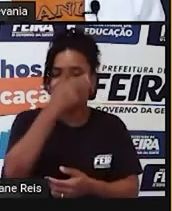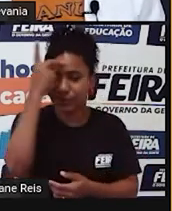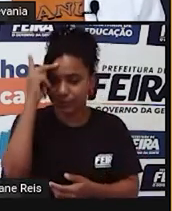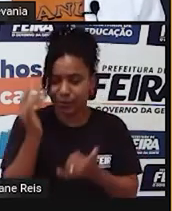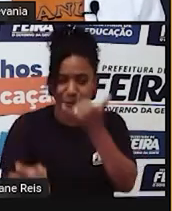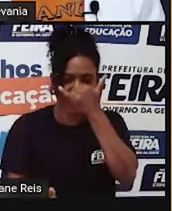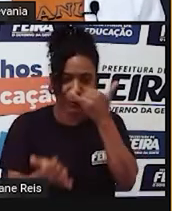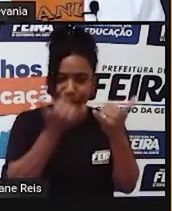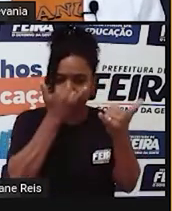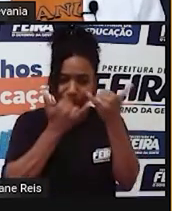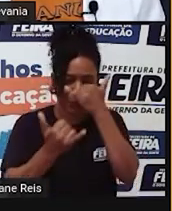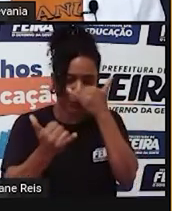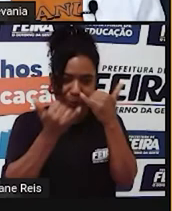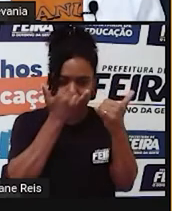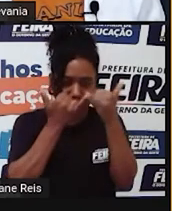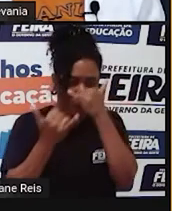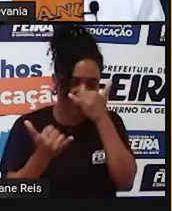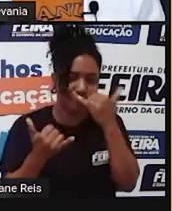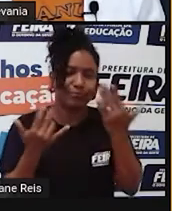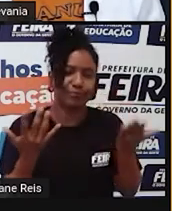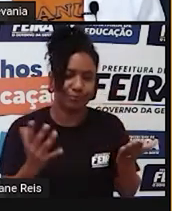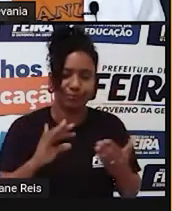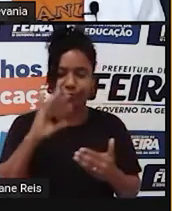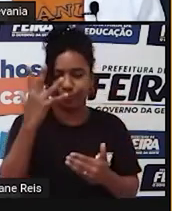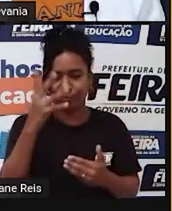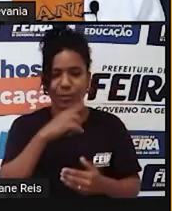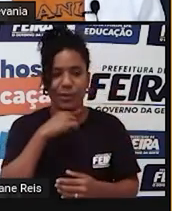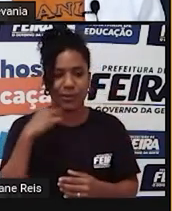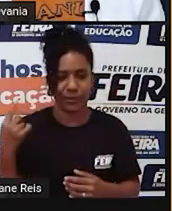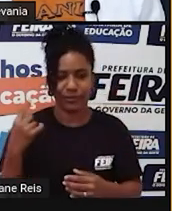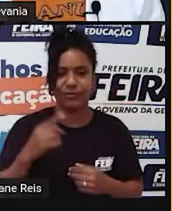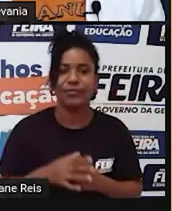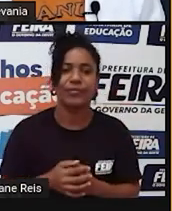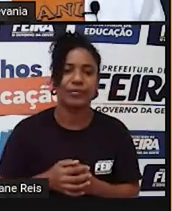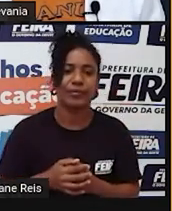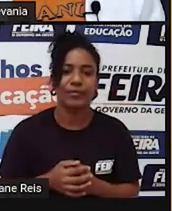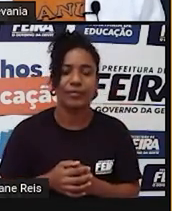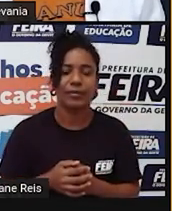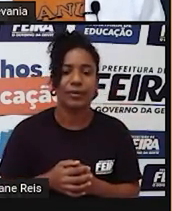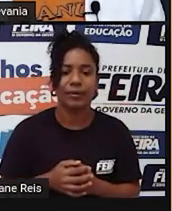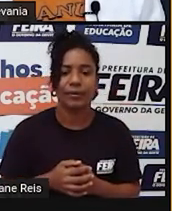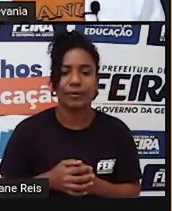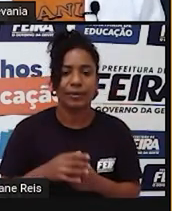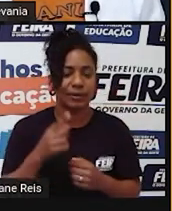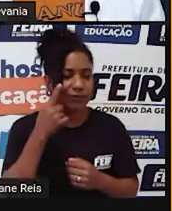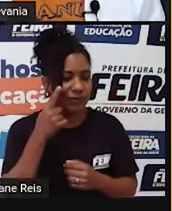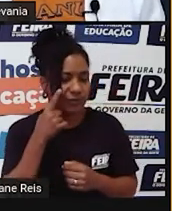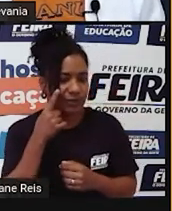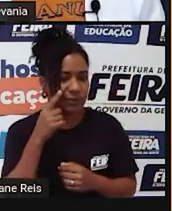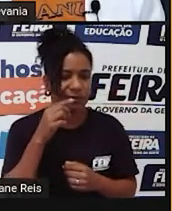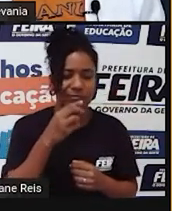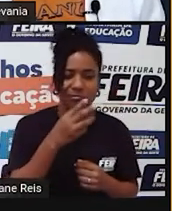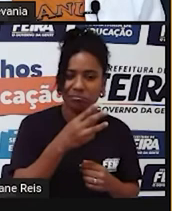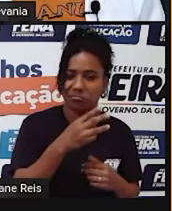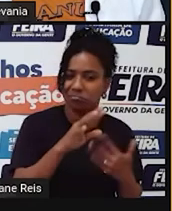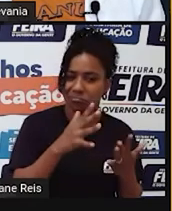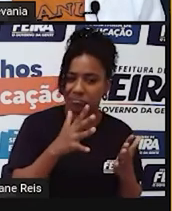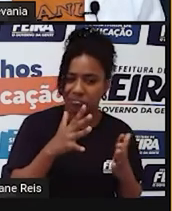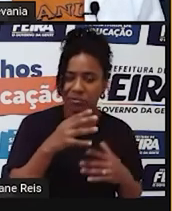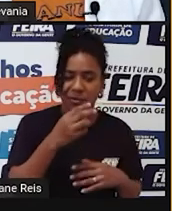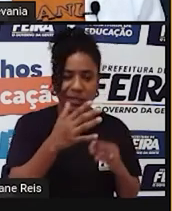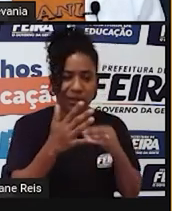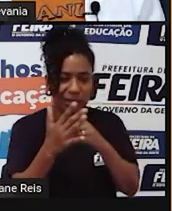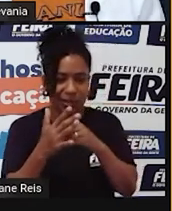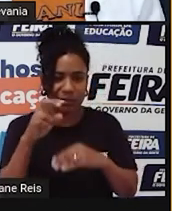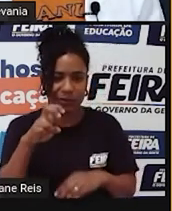país. Aí a gente já tem entre a população dos 34 até os 54 anos, há um aumento.